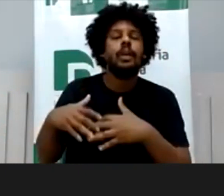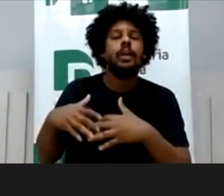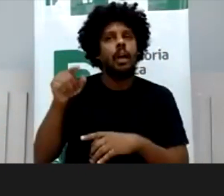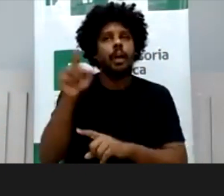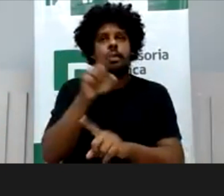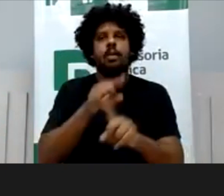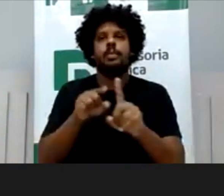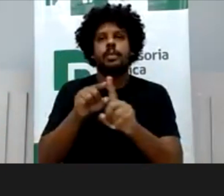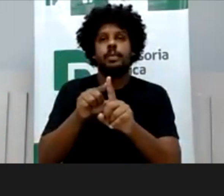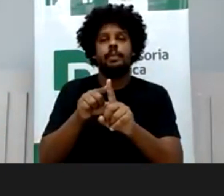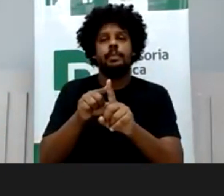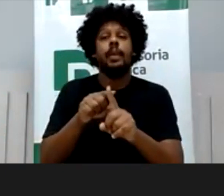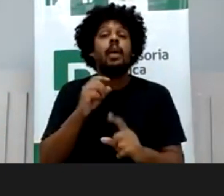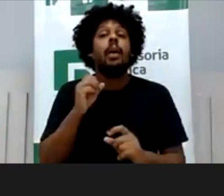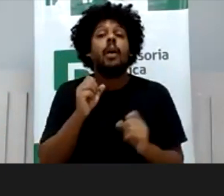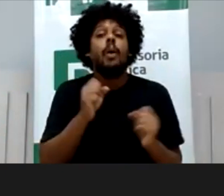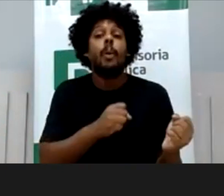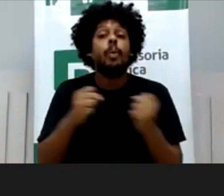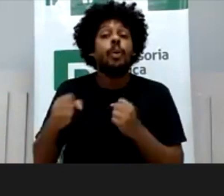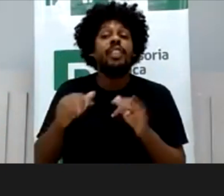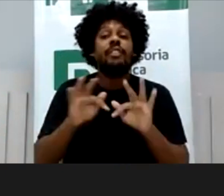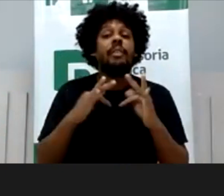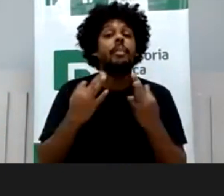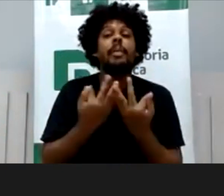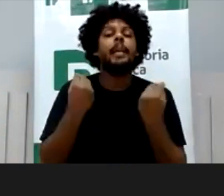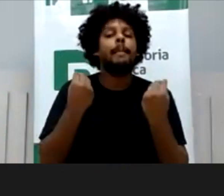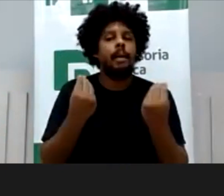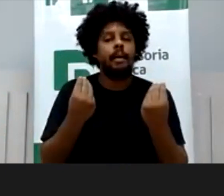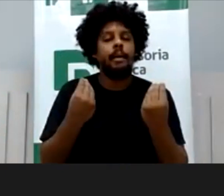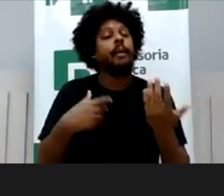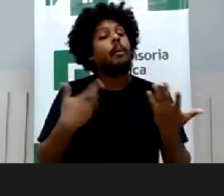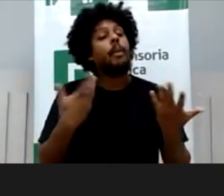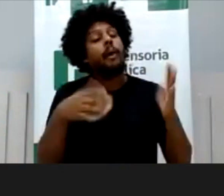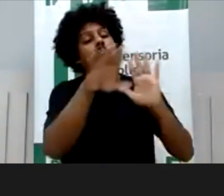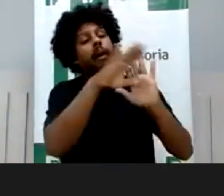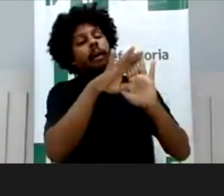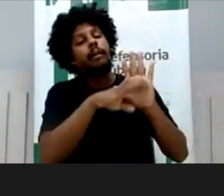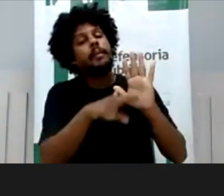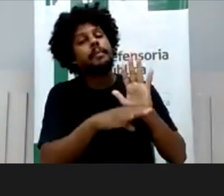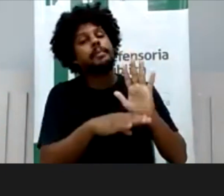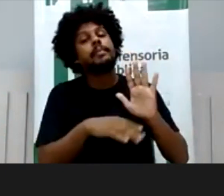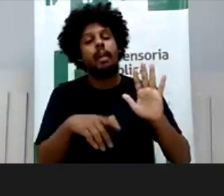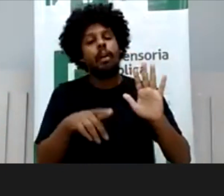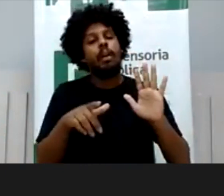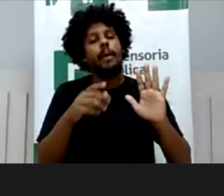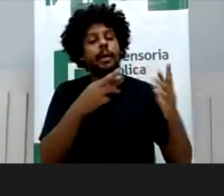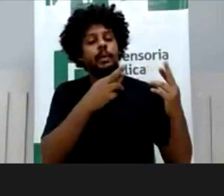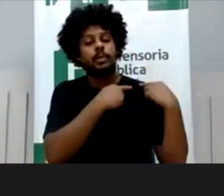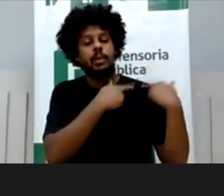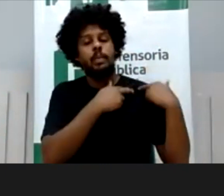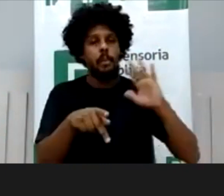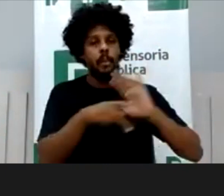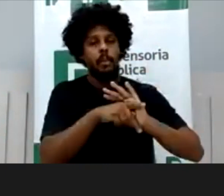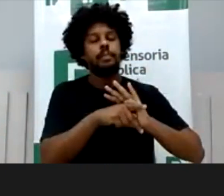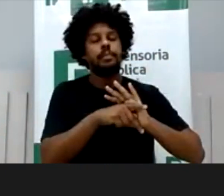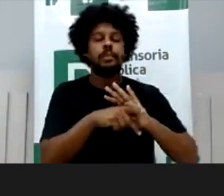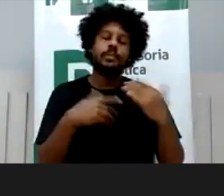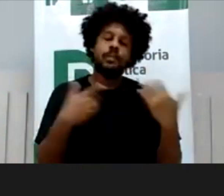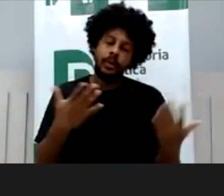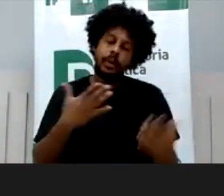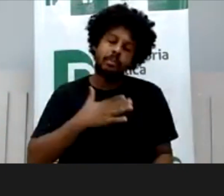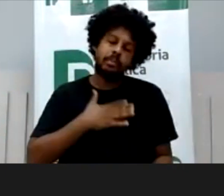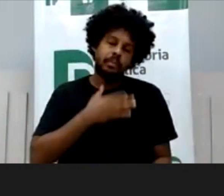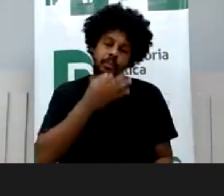para que existe o poder familiar, qual é a diretriz para o seu exercício, né, então, isso se impõe para mim na discussão,